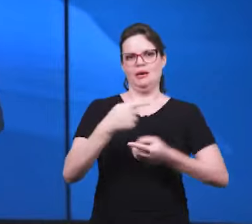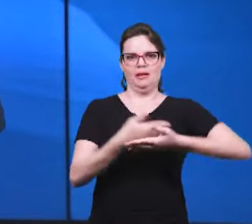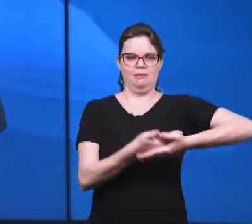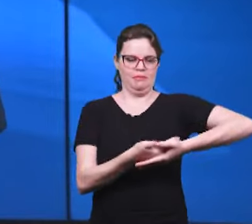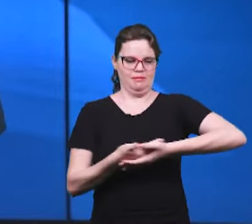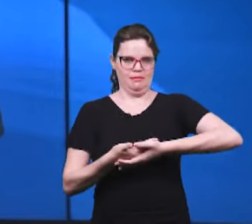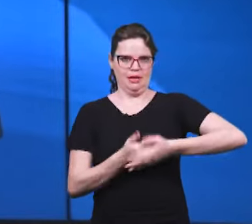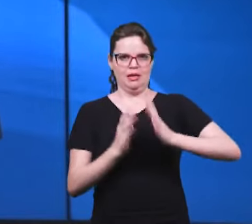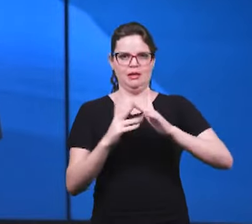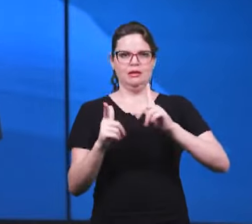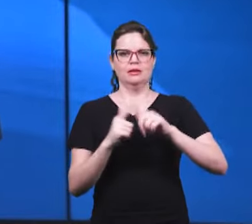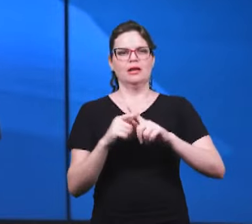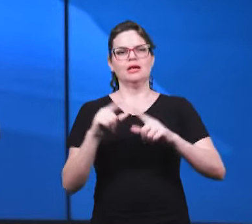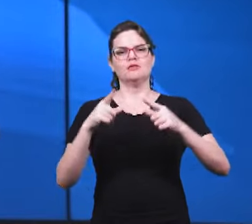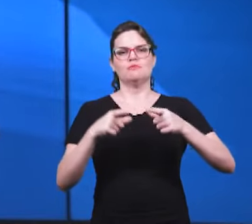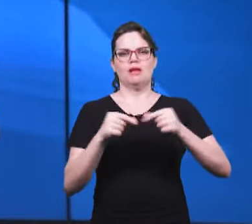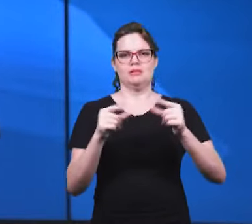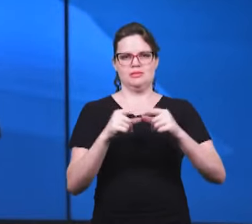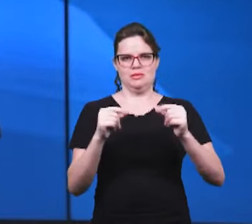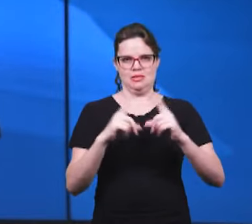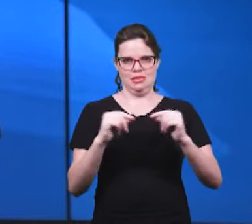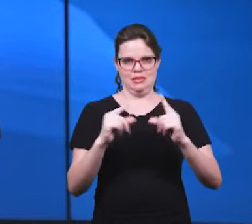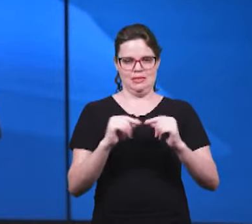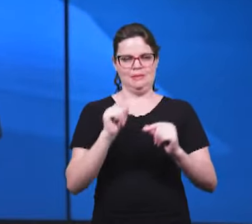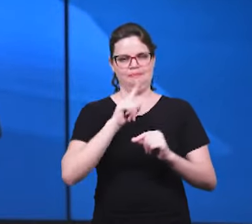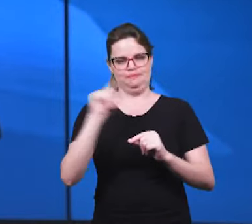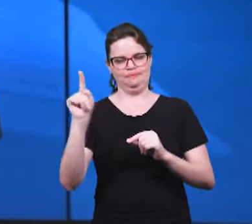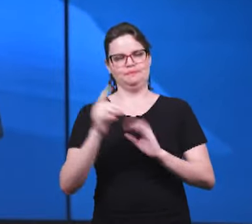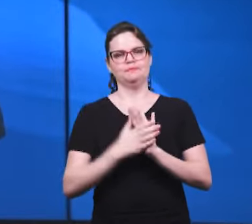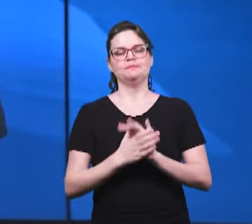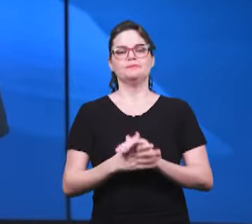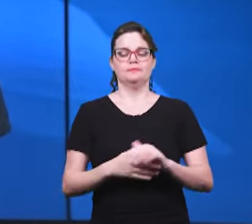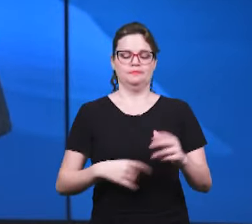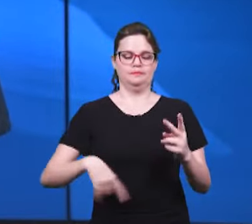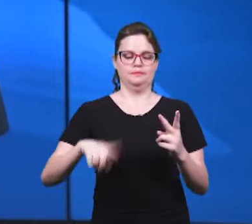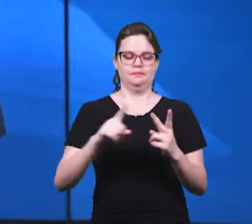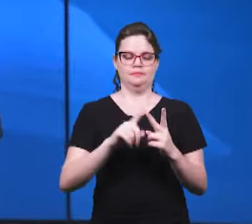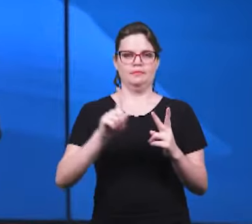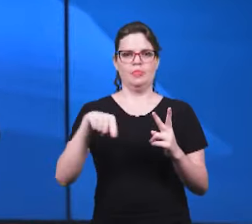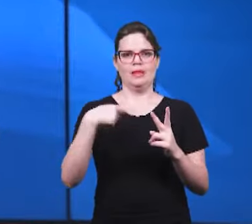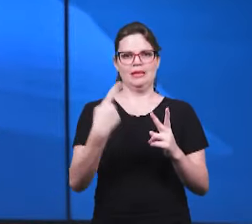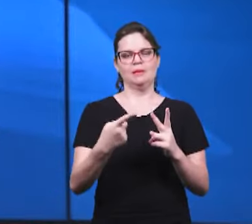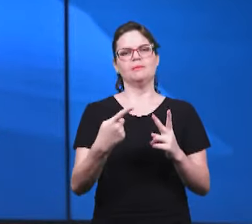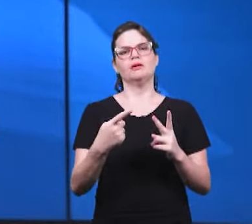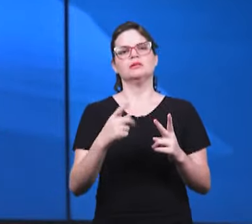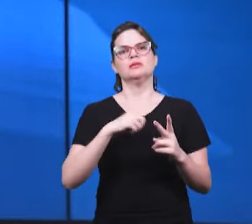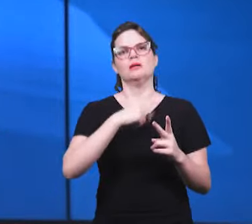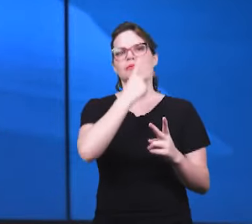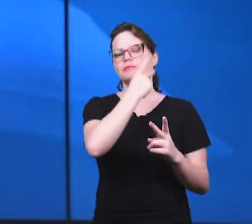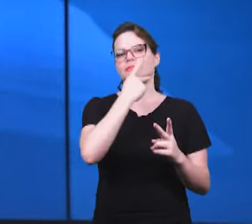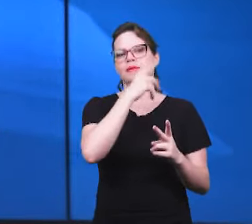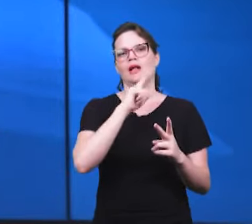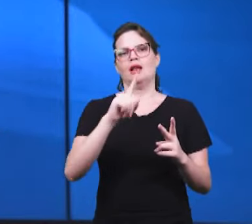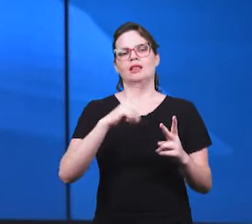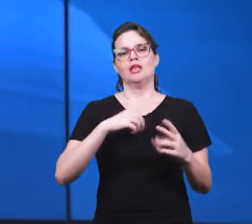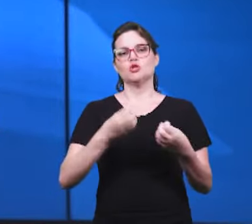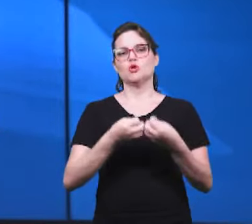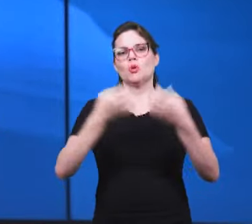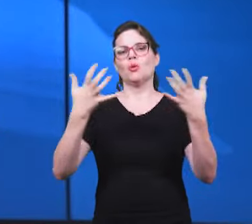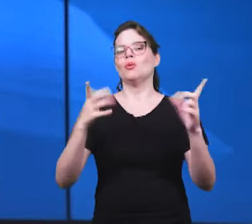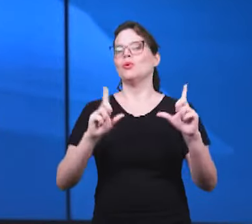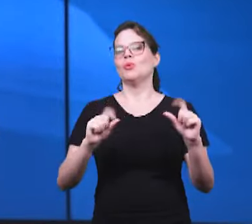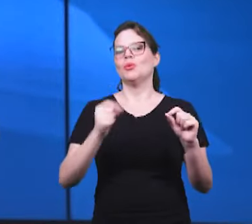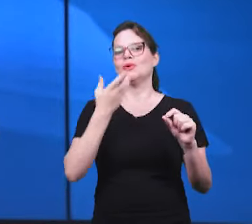bebê da nossa igreja em Brasília no Distrito Federal e depois vamos para o estado da Paraíba e teremos uma surpresa onde ali